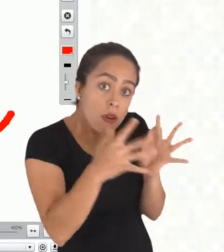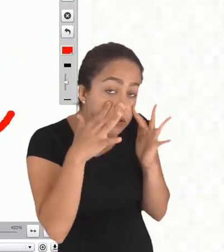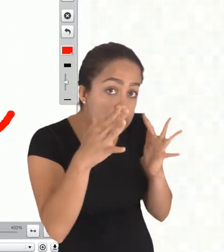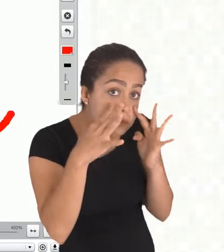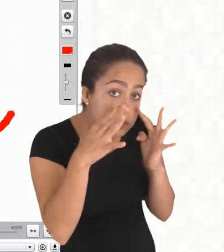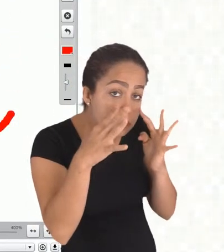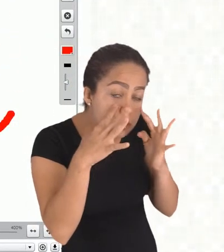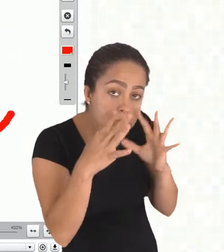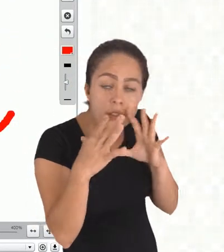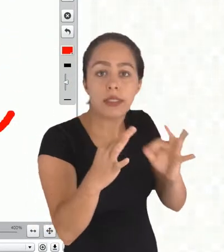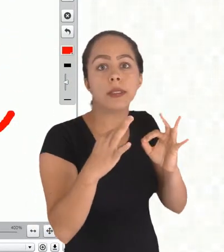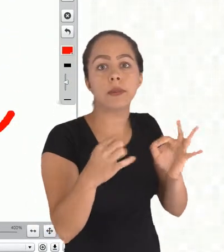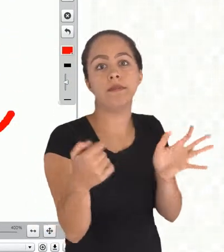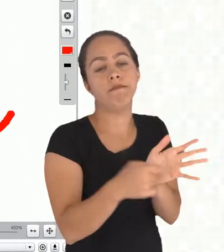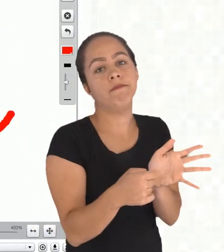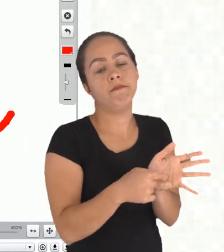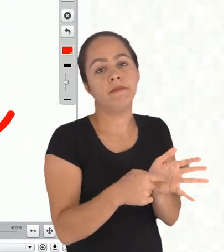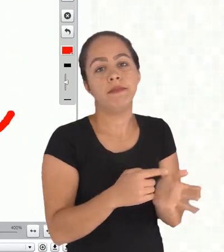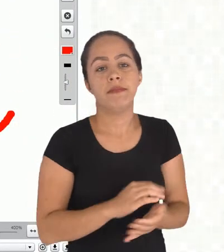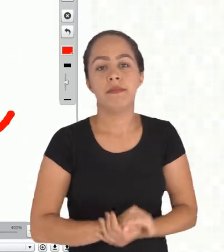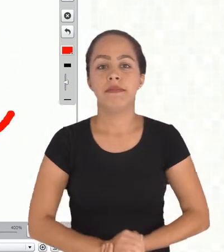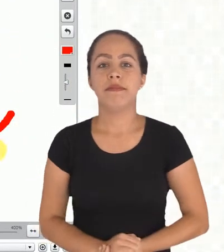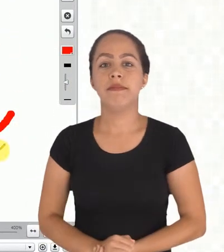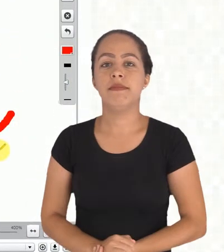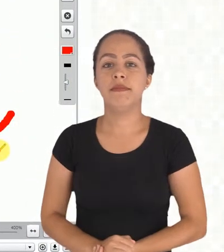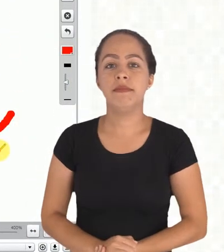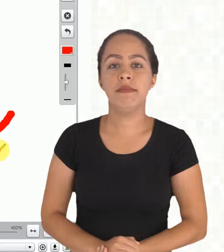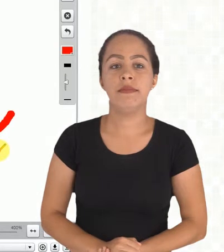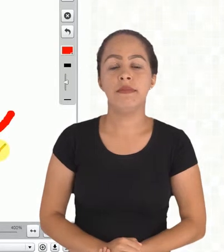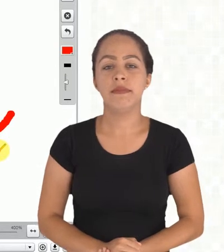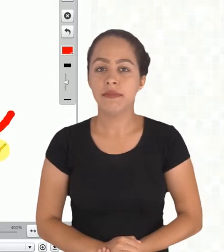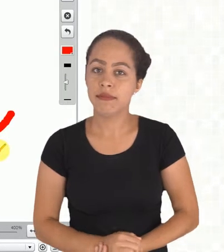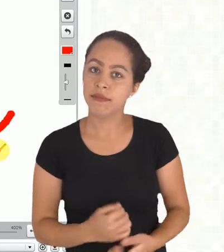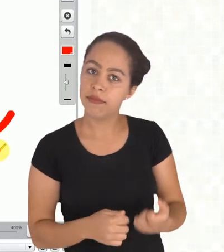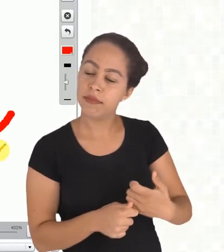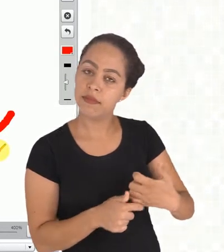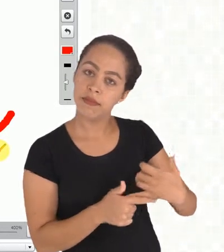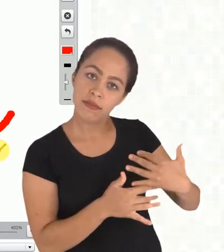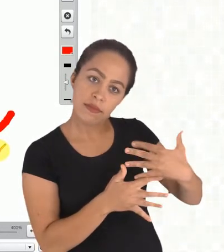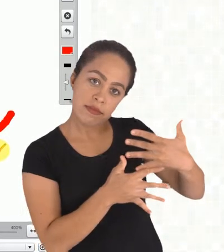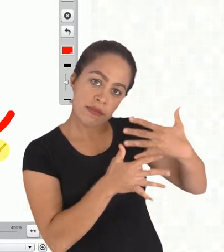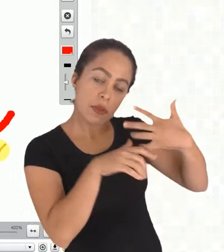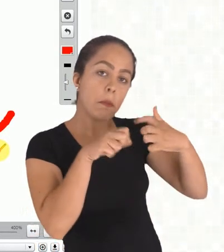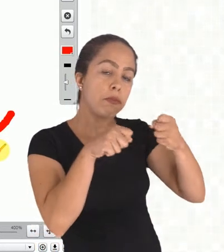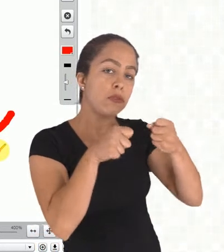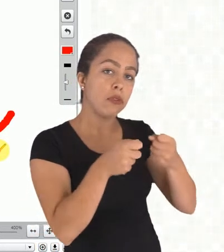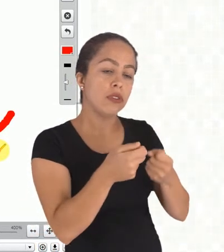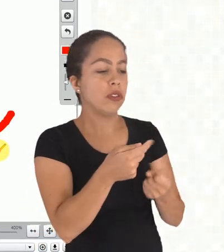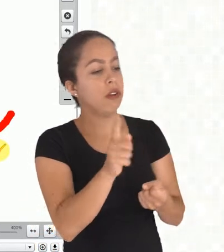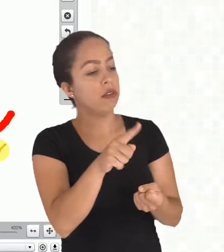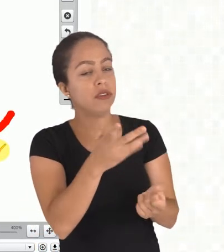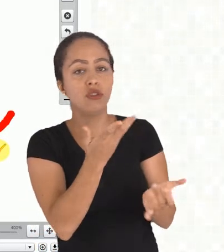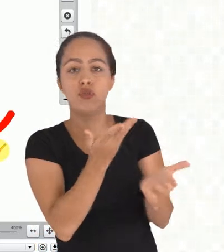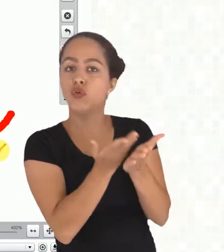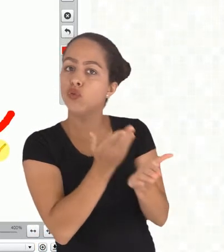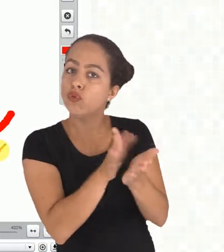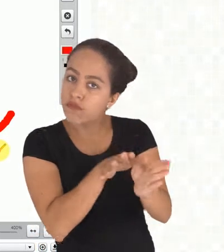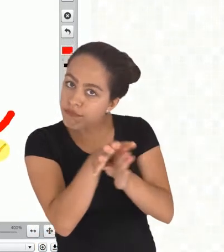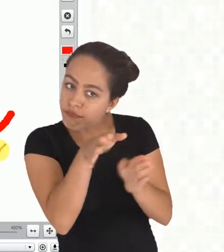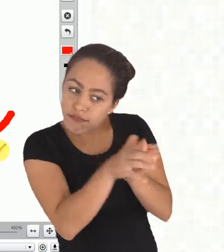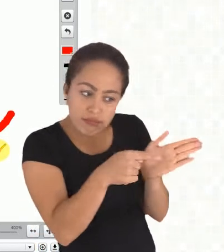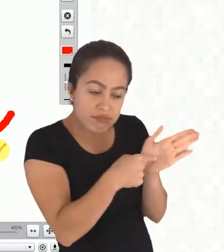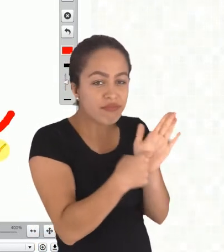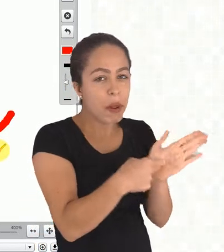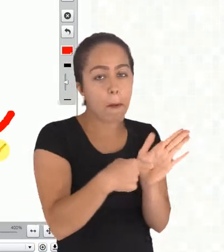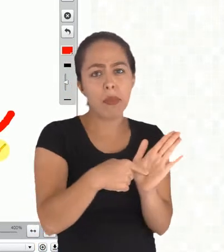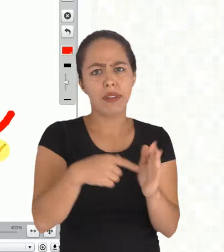você pode chamar a atenção lembrando que as pessoas vão estar te ouvindo então você está falando com elas e chamando atenção você pode fazer um estudo dirigido